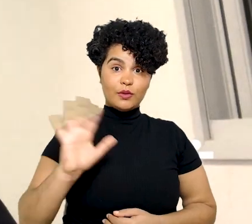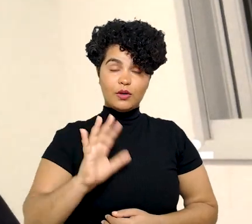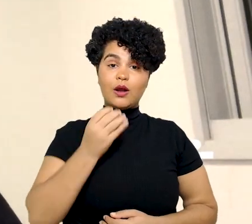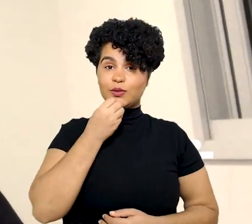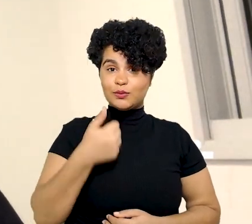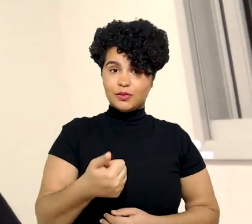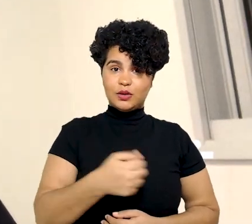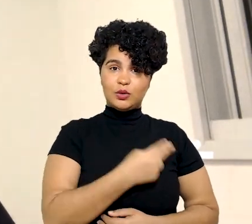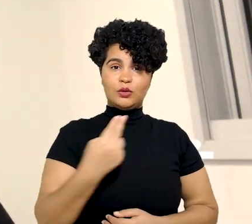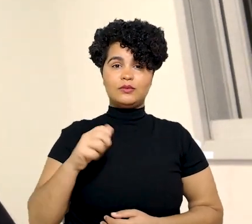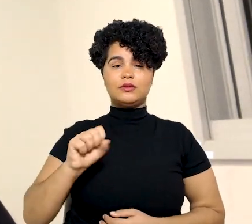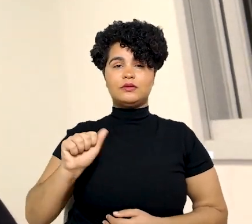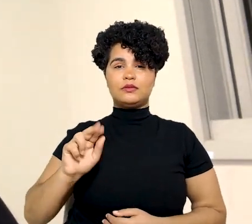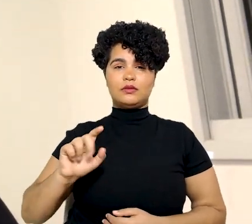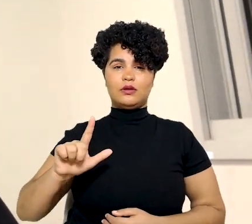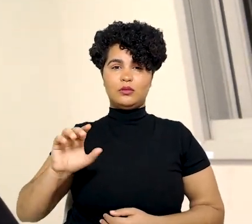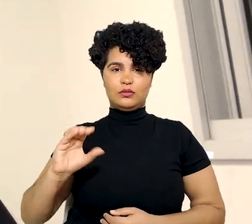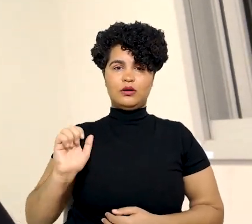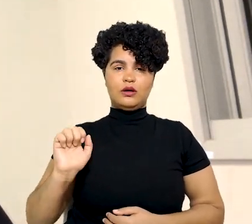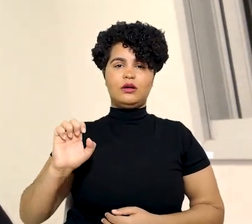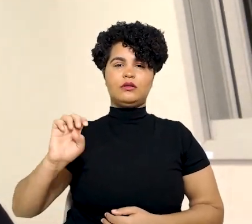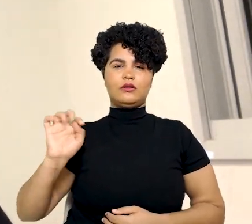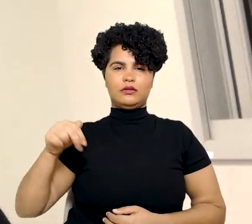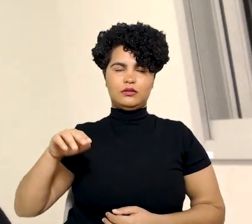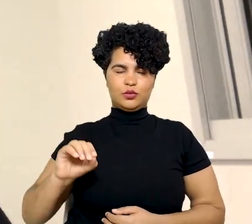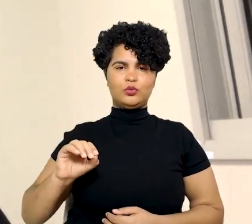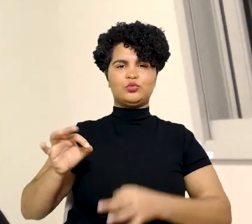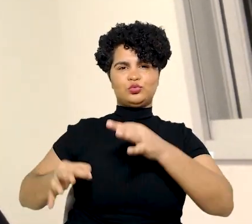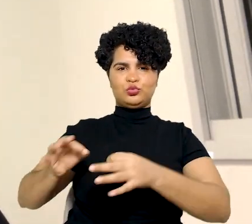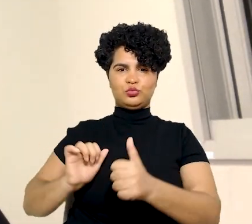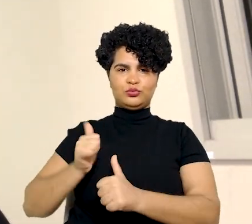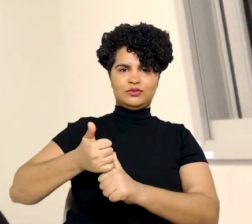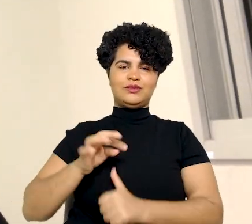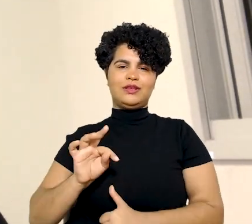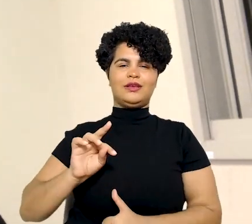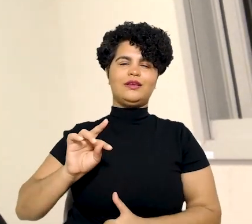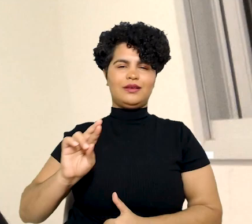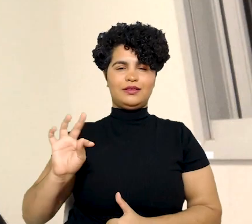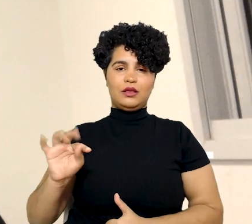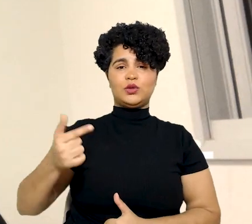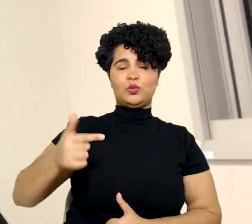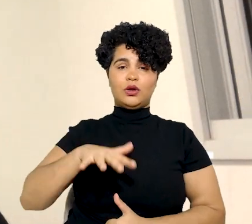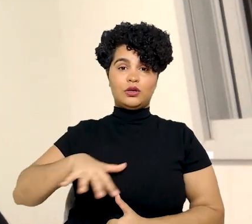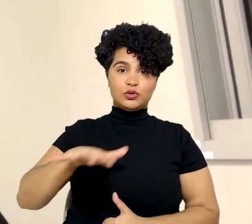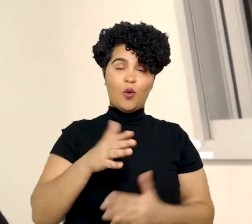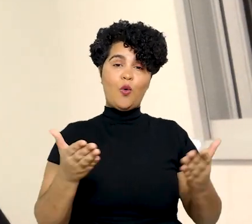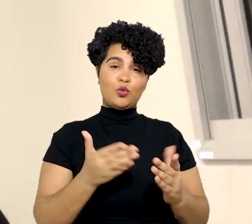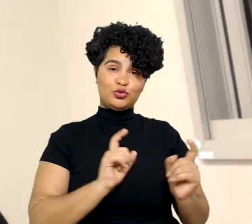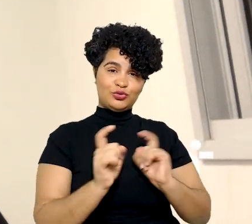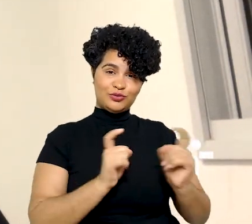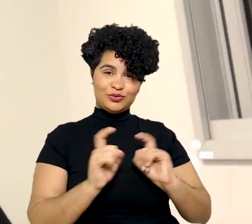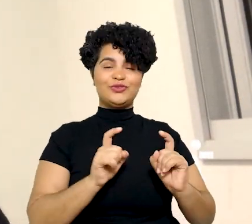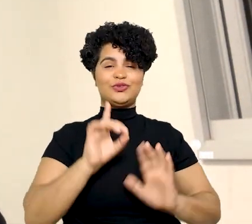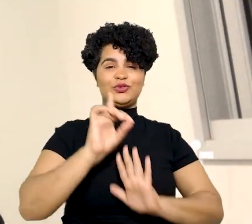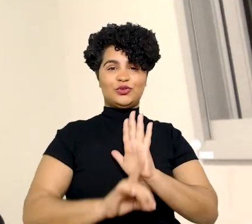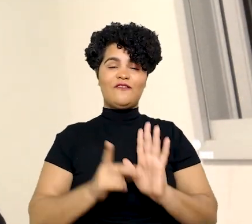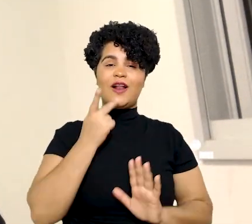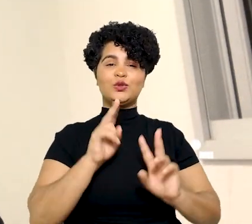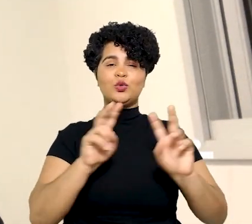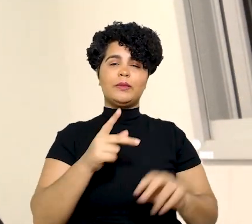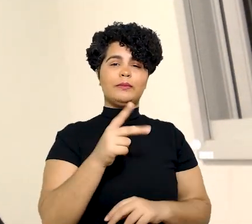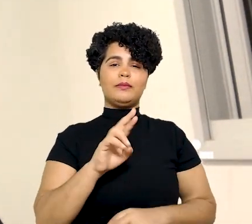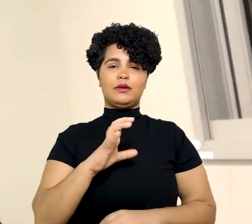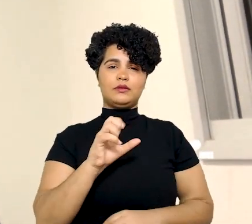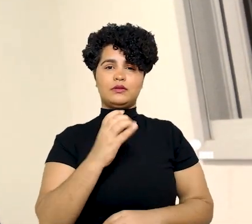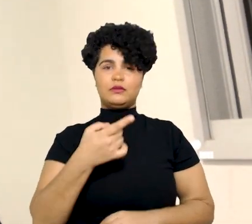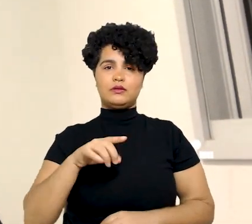Olá, tudo bem? O meu nome é Saulo Caetano Coelho, sou juiz do trabalho substituto no TRT da 2ª Região e hoje, dentro do projeto